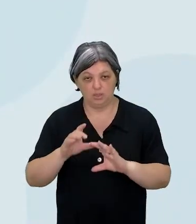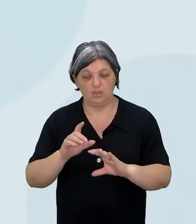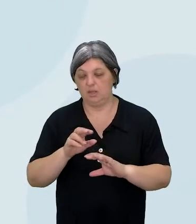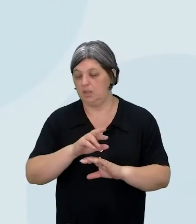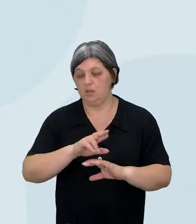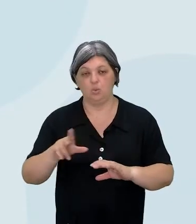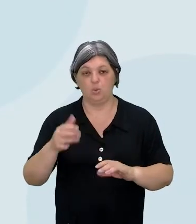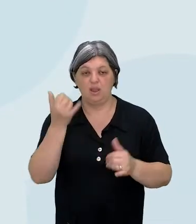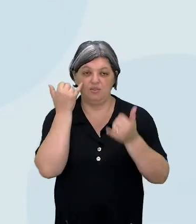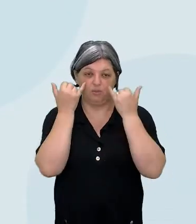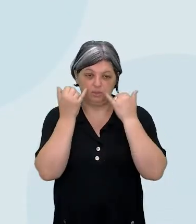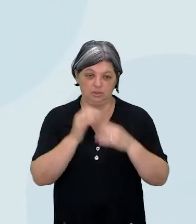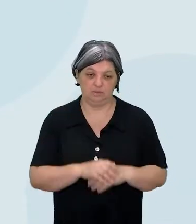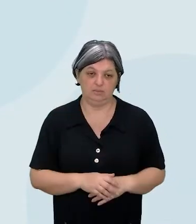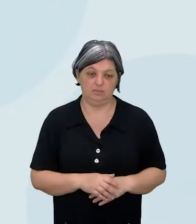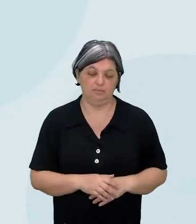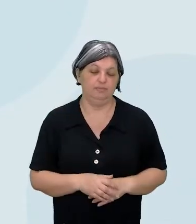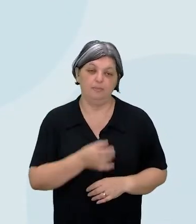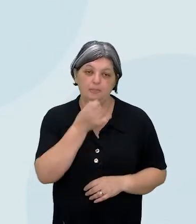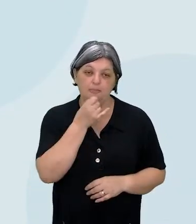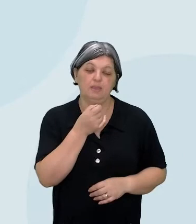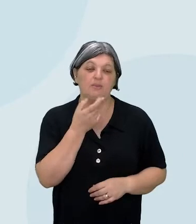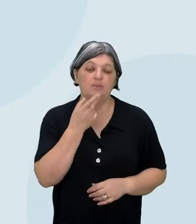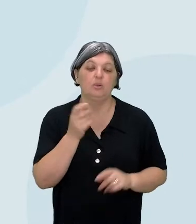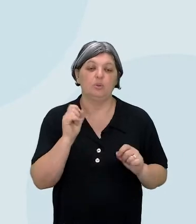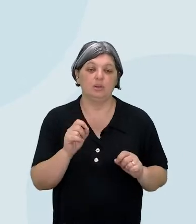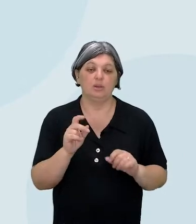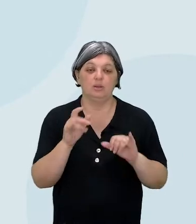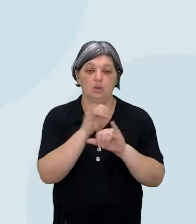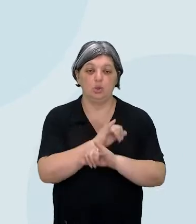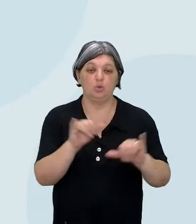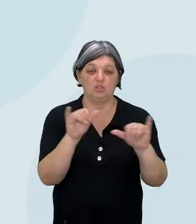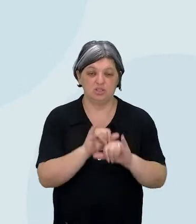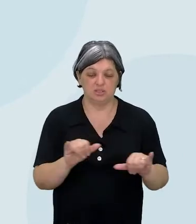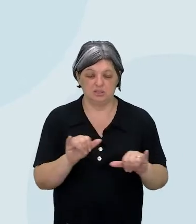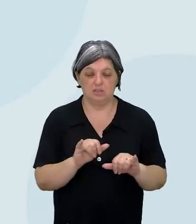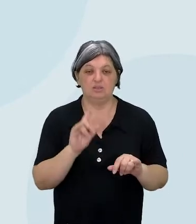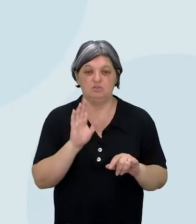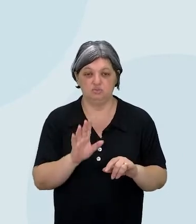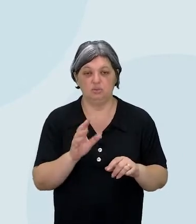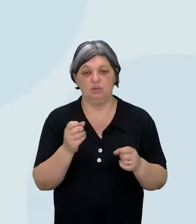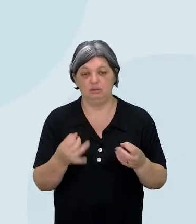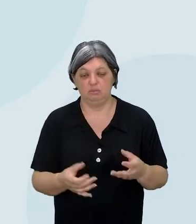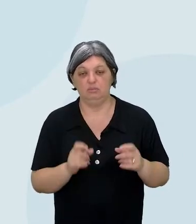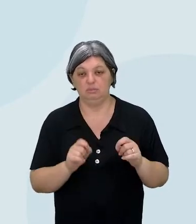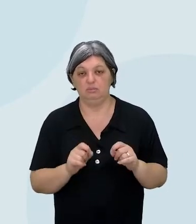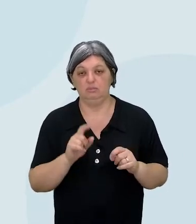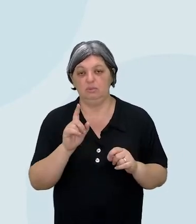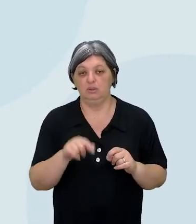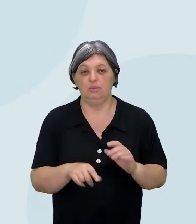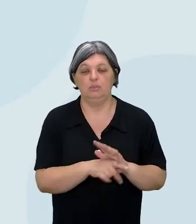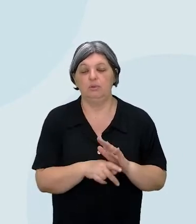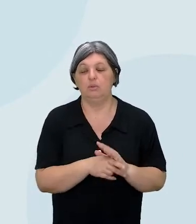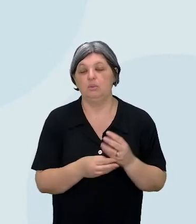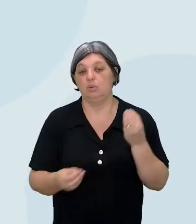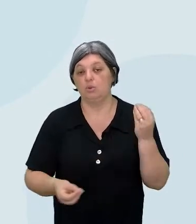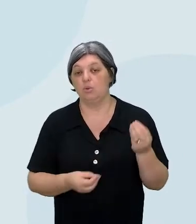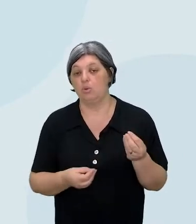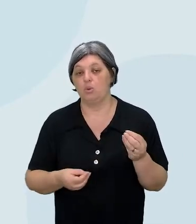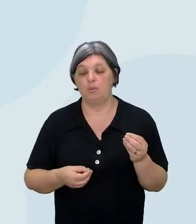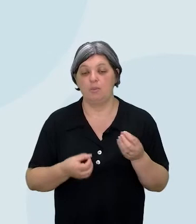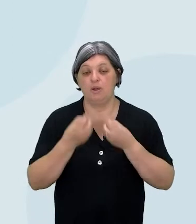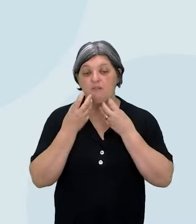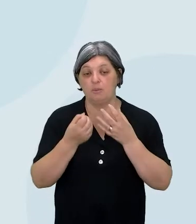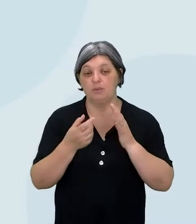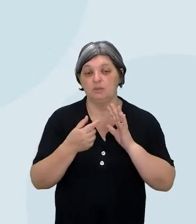E quando a gente fala sobre, por exemplo, uma notícia, a gente já está falando sobre como essa informação é